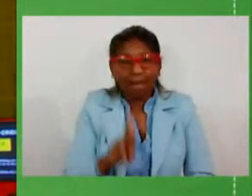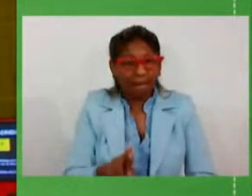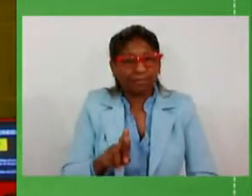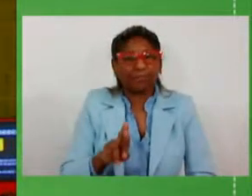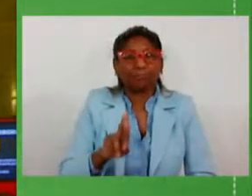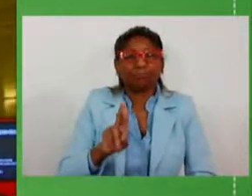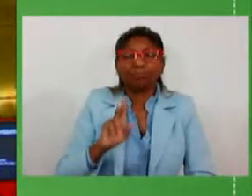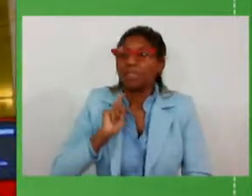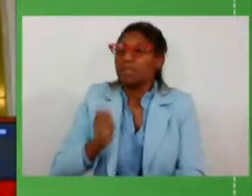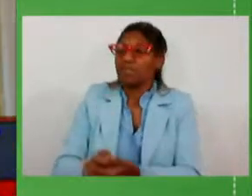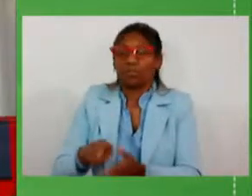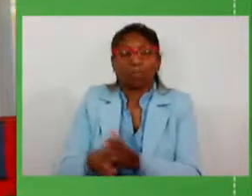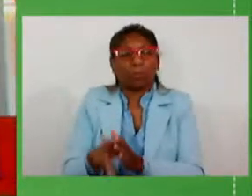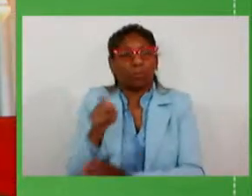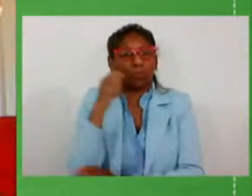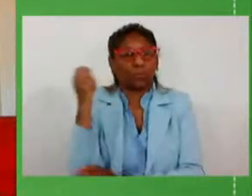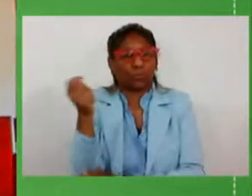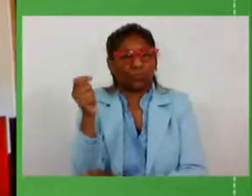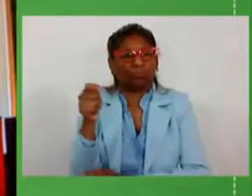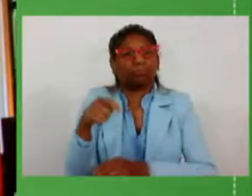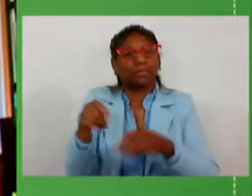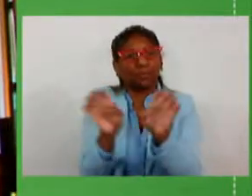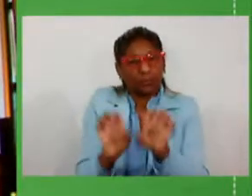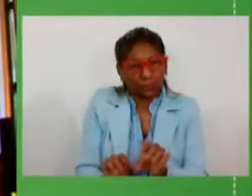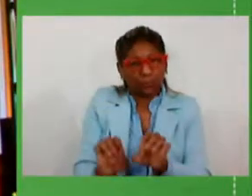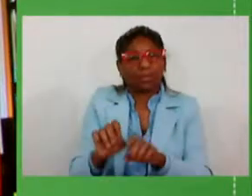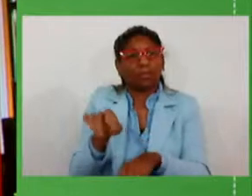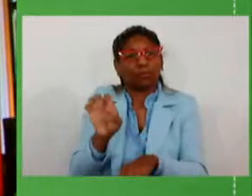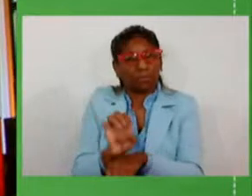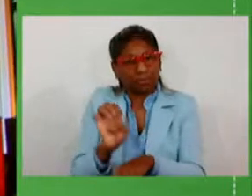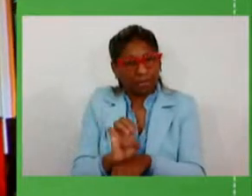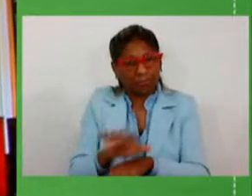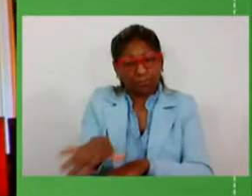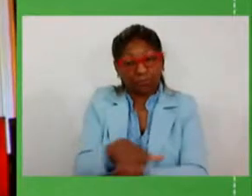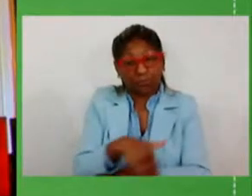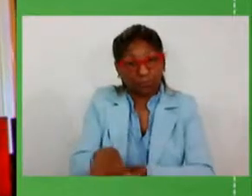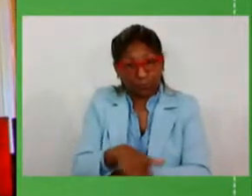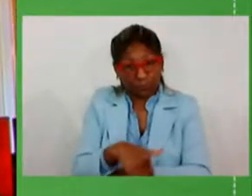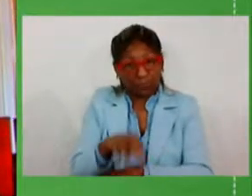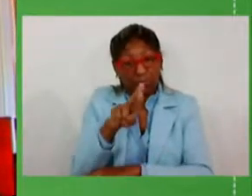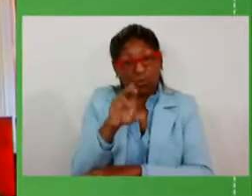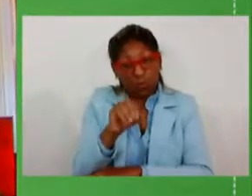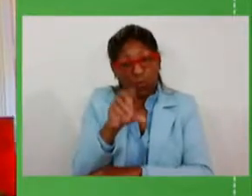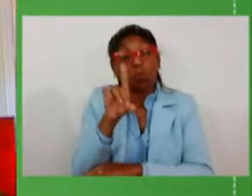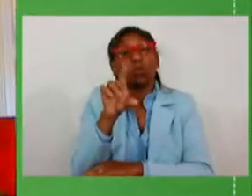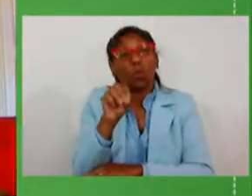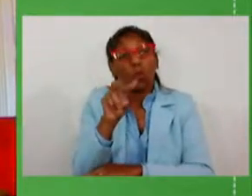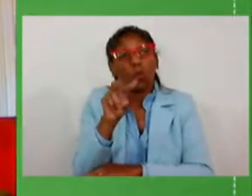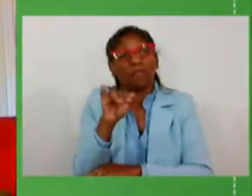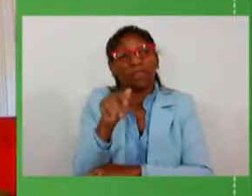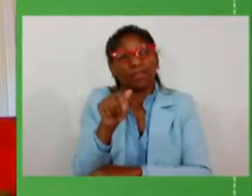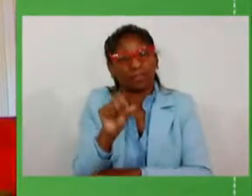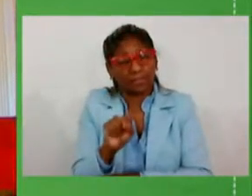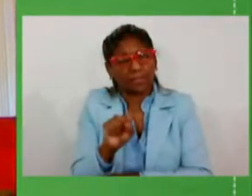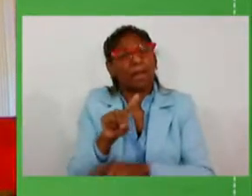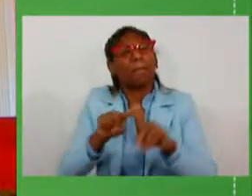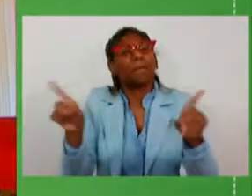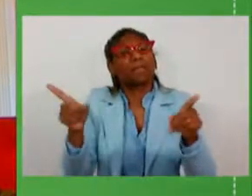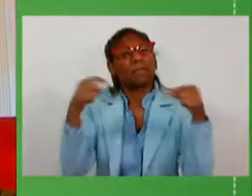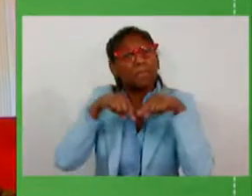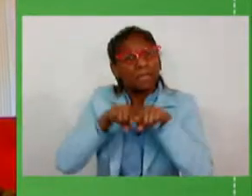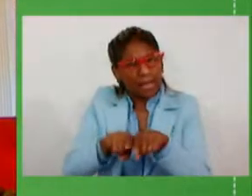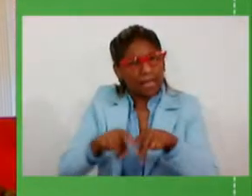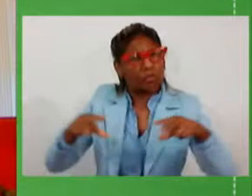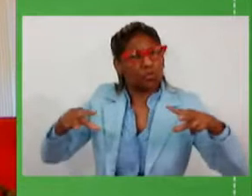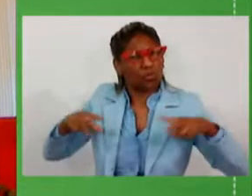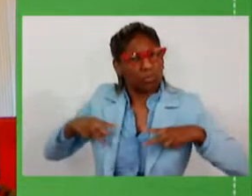na infraestrutura do Estado, nas nossas rodovias. Mas, além do investimento da parceria com o setor privado, o